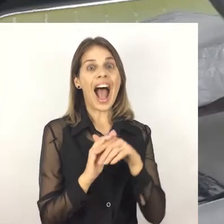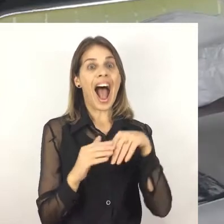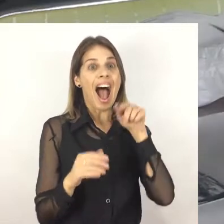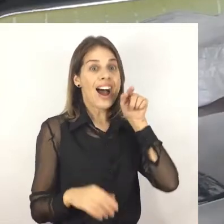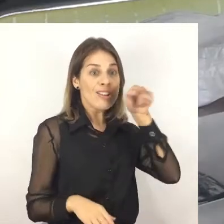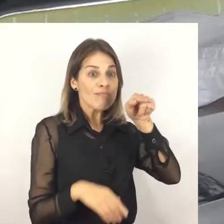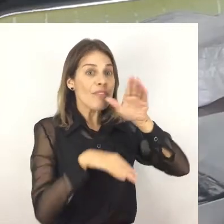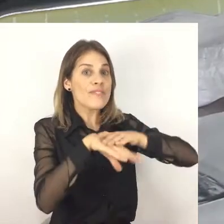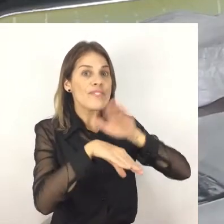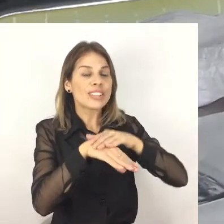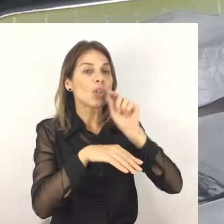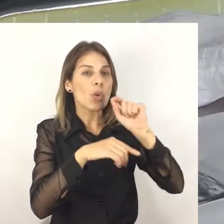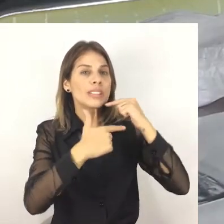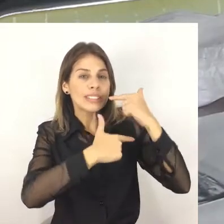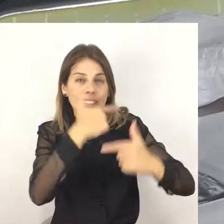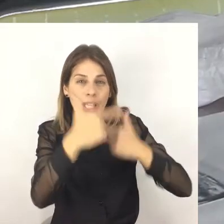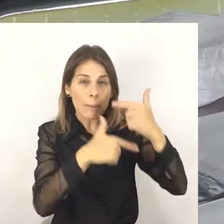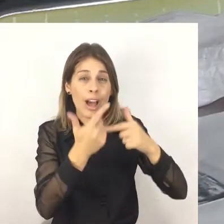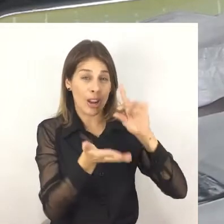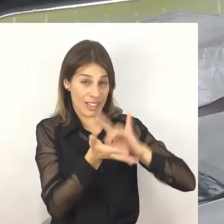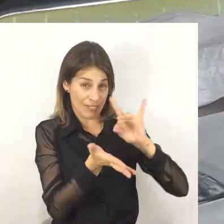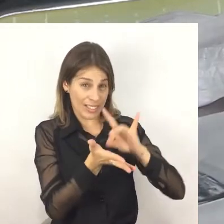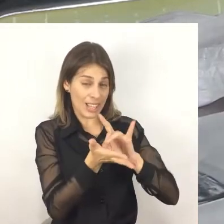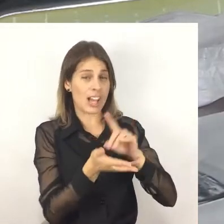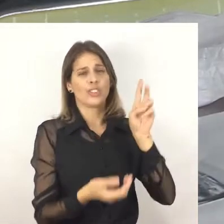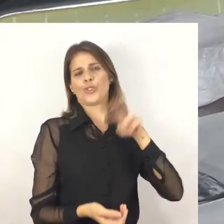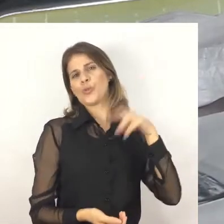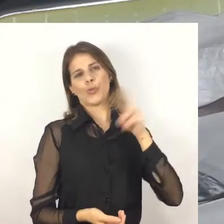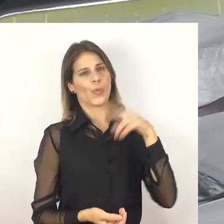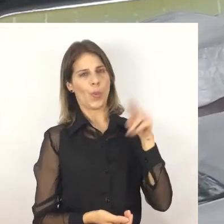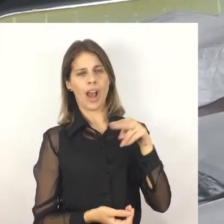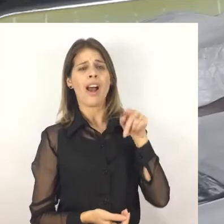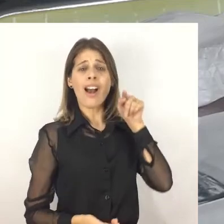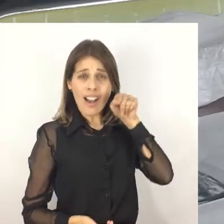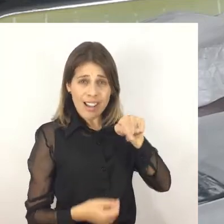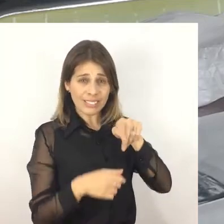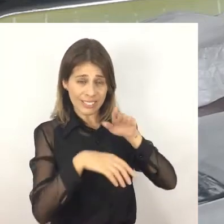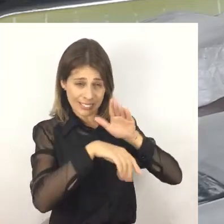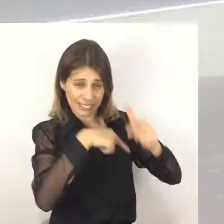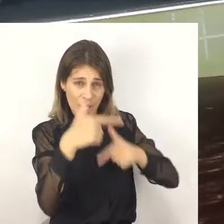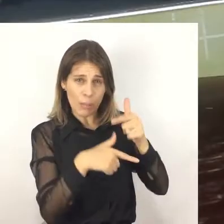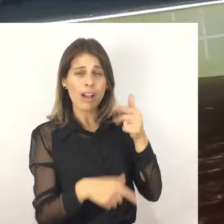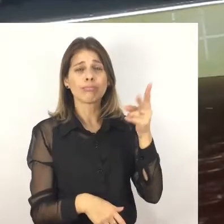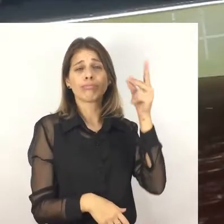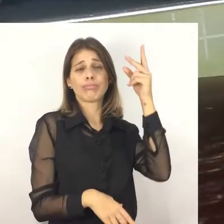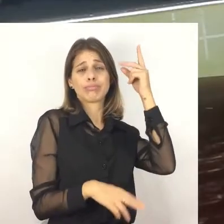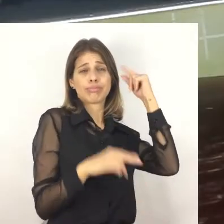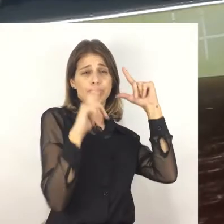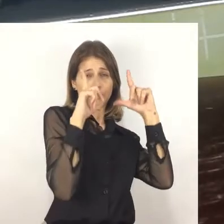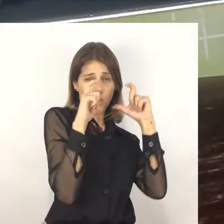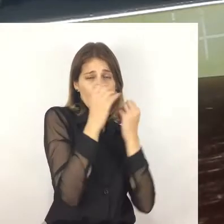governo Lula, né? Tem uma certa, eu acho que tem uma certa coincidência, né? O trabalho,